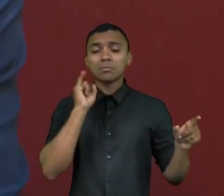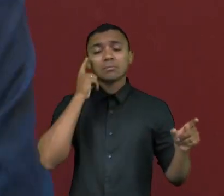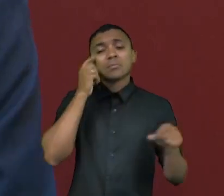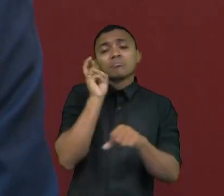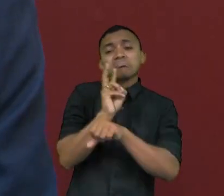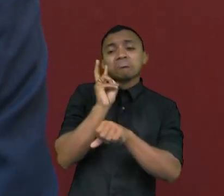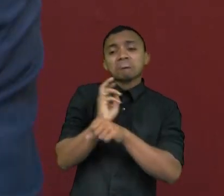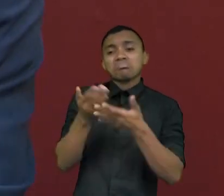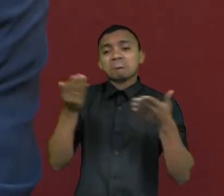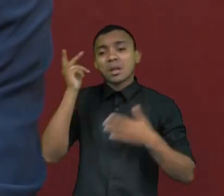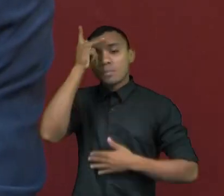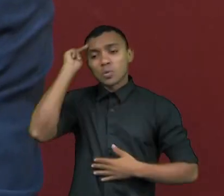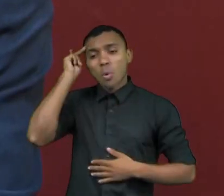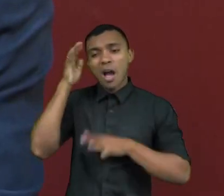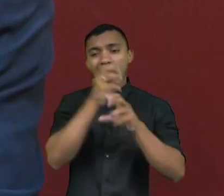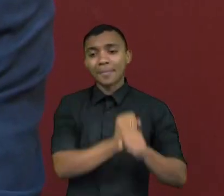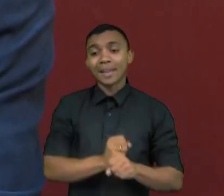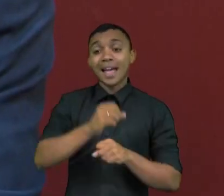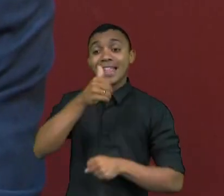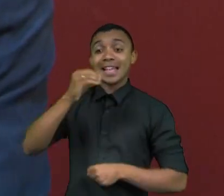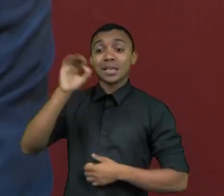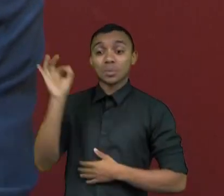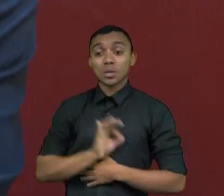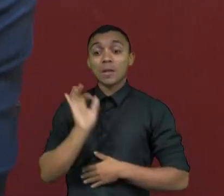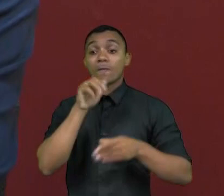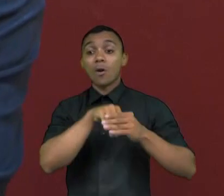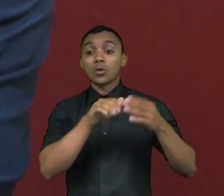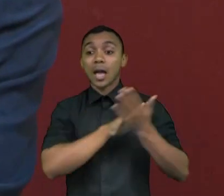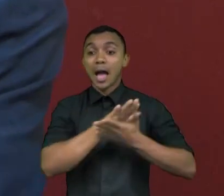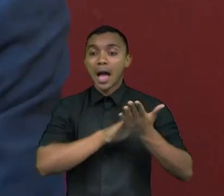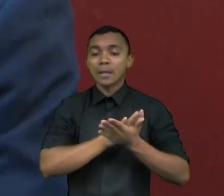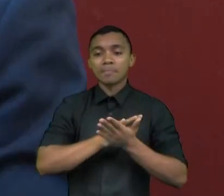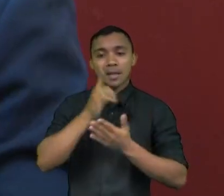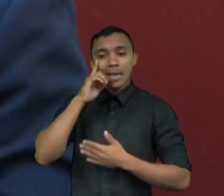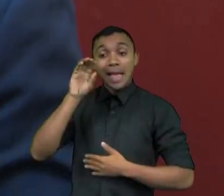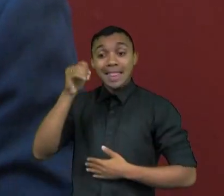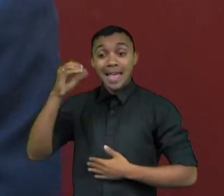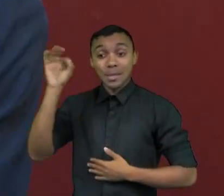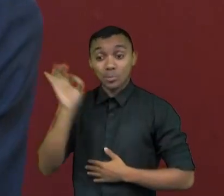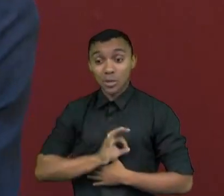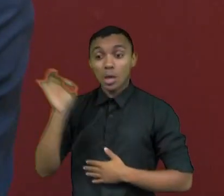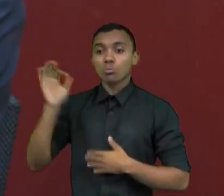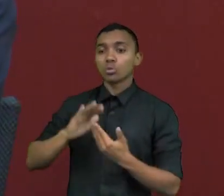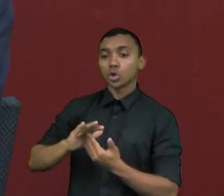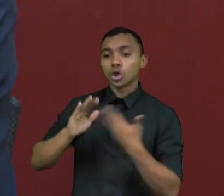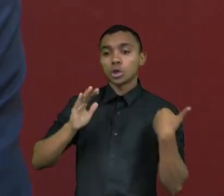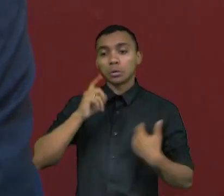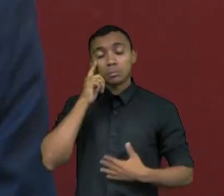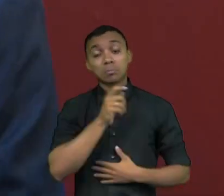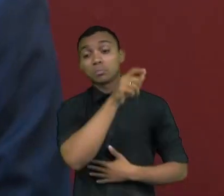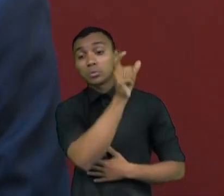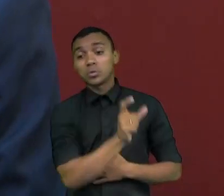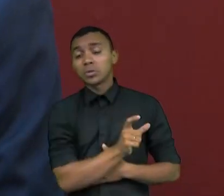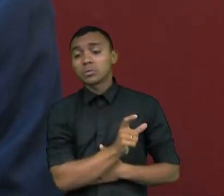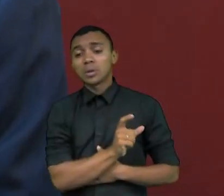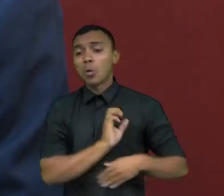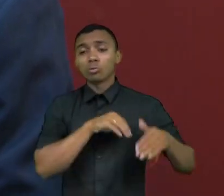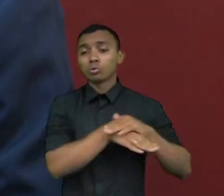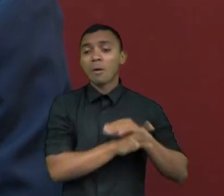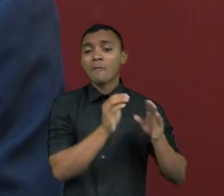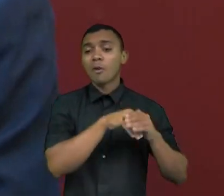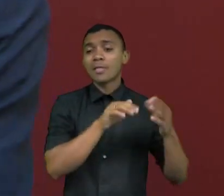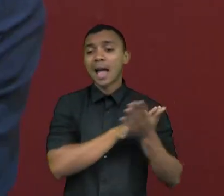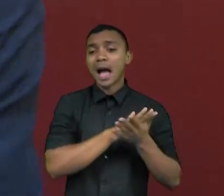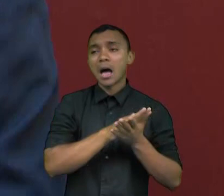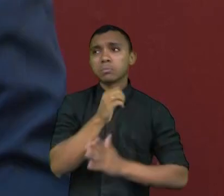que dessas pessoas, 10% não vão votar. A gente tira aqui os 10% que provavelmente não vão votar. Olha, esse cara aqui não costuma ir votar. Não